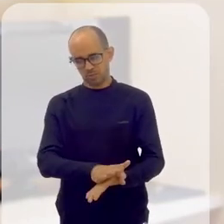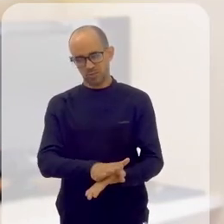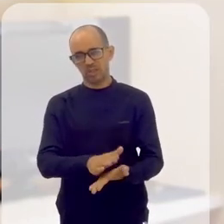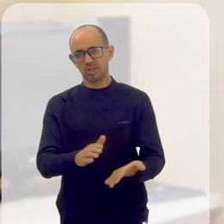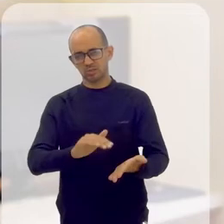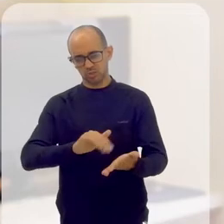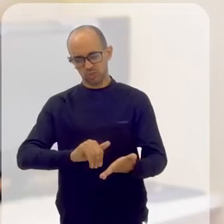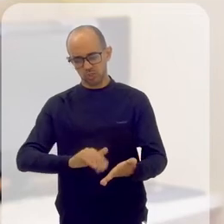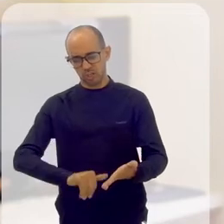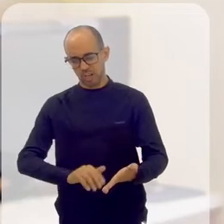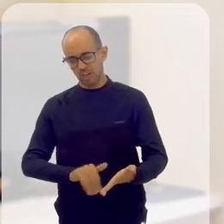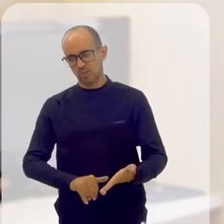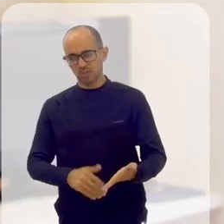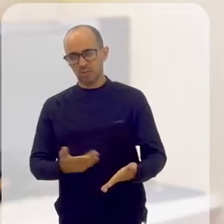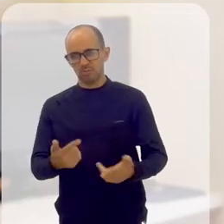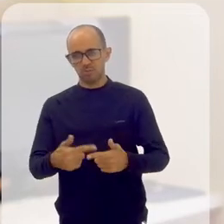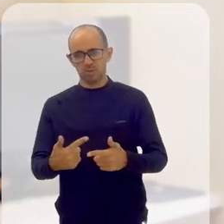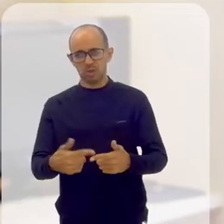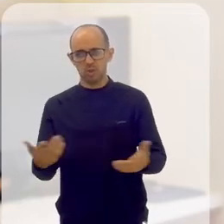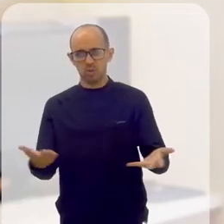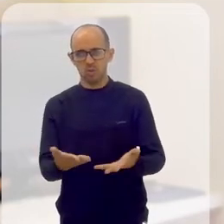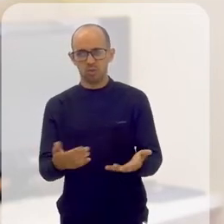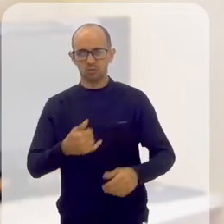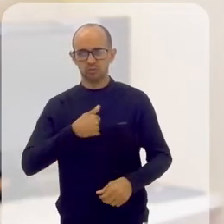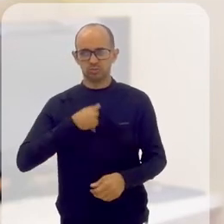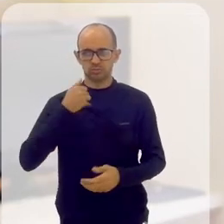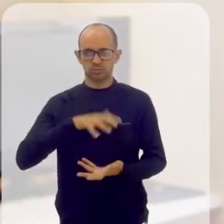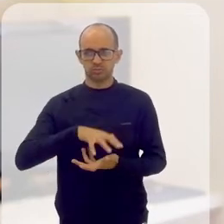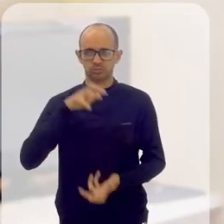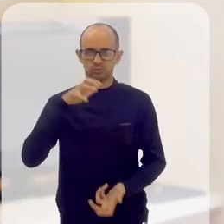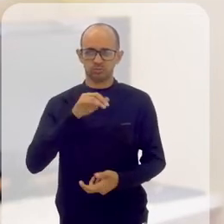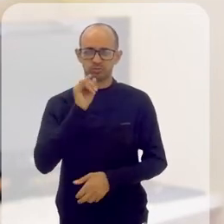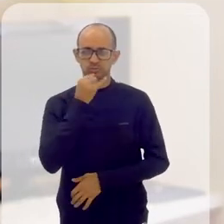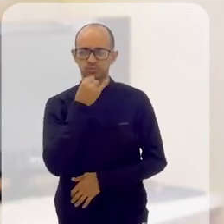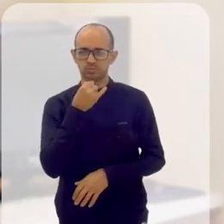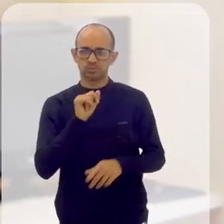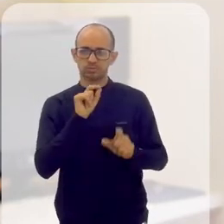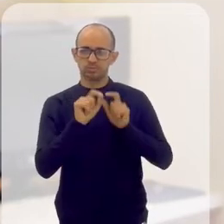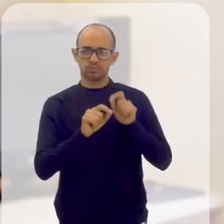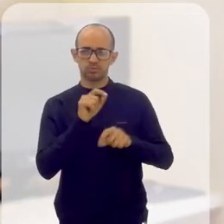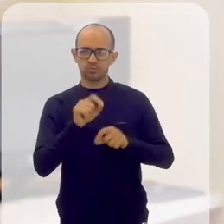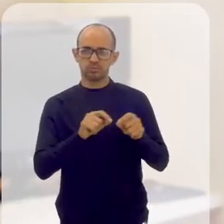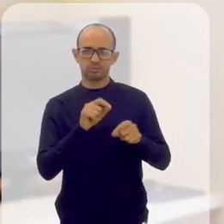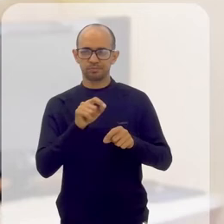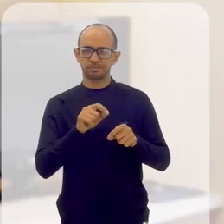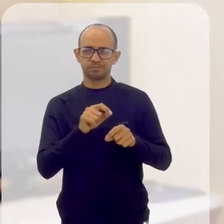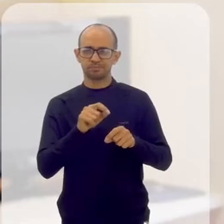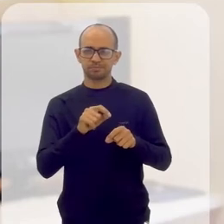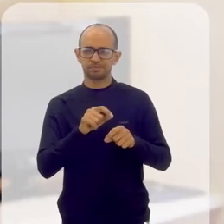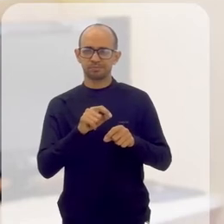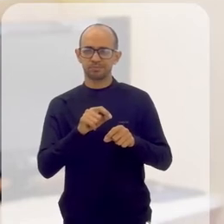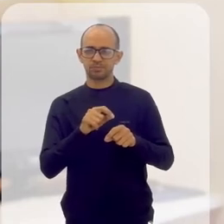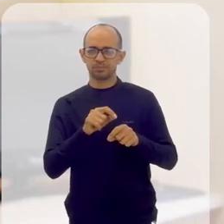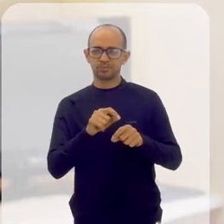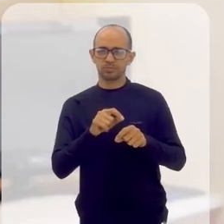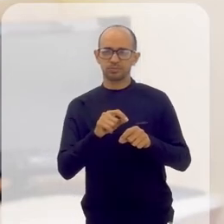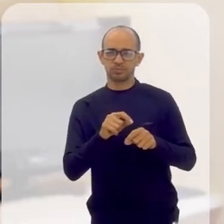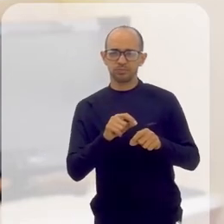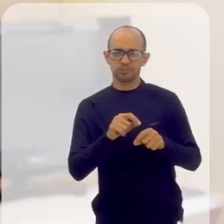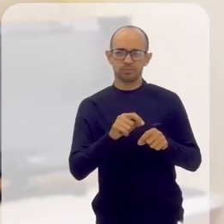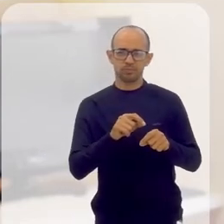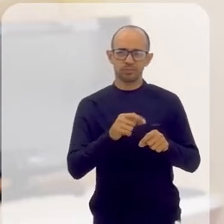quebrando preconceitos, porque hoje os idosos, infelizmente, né? E quanto mais idoso você fica,